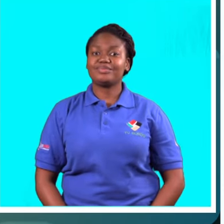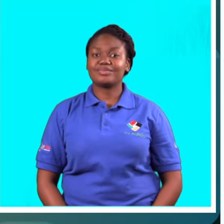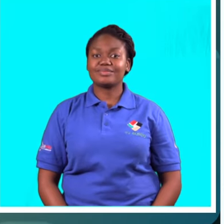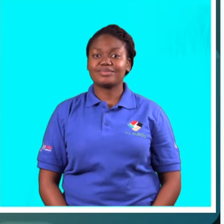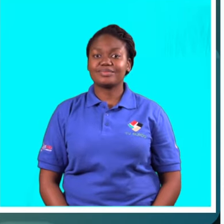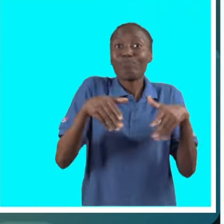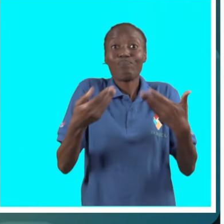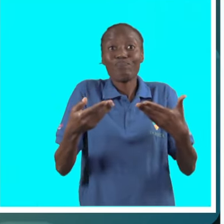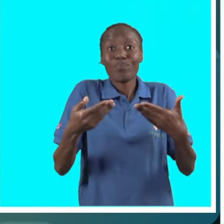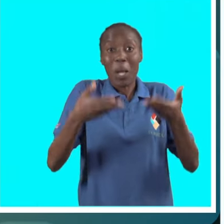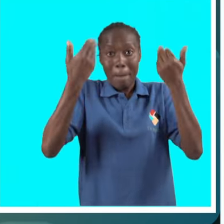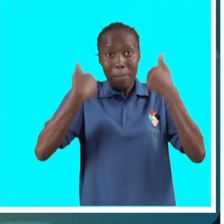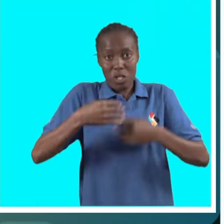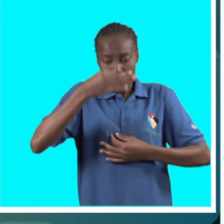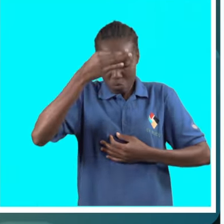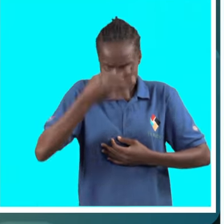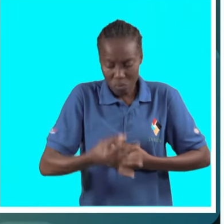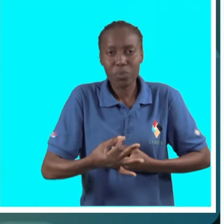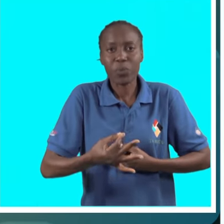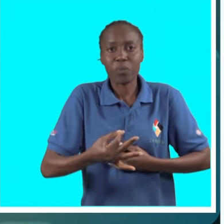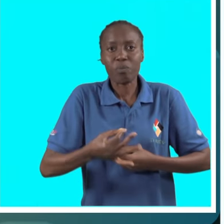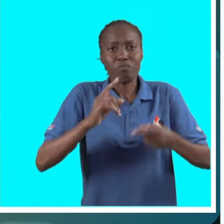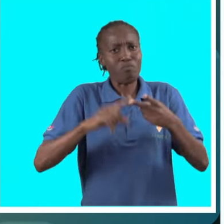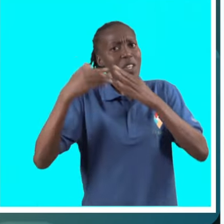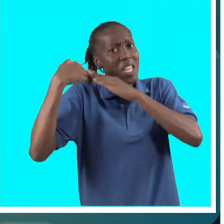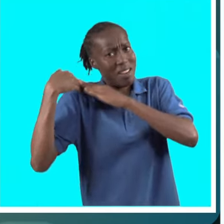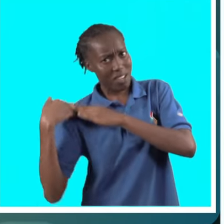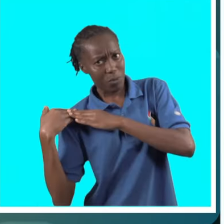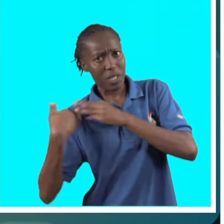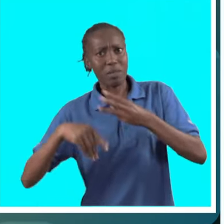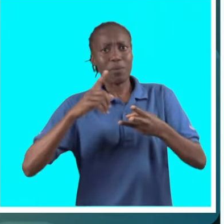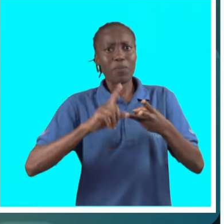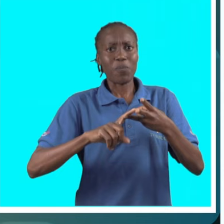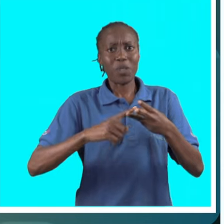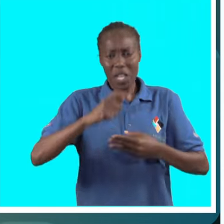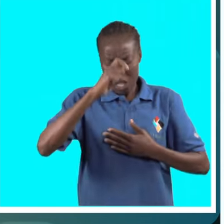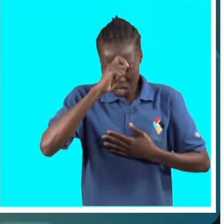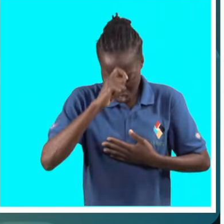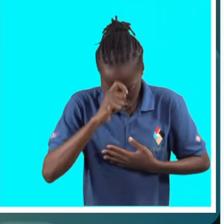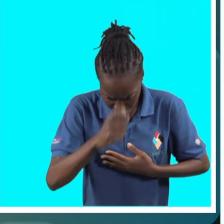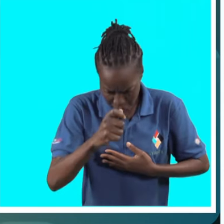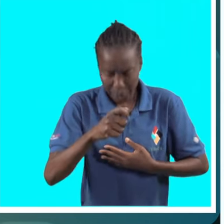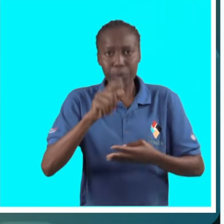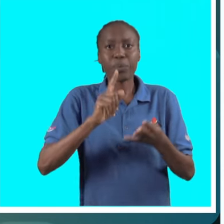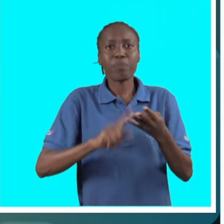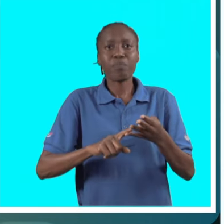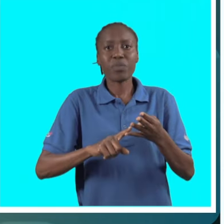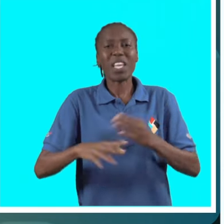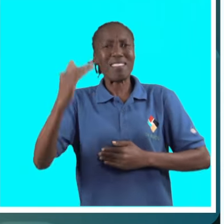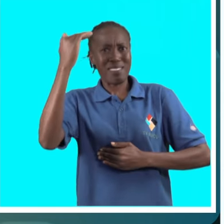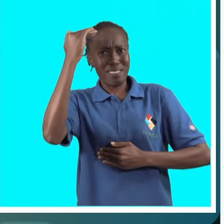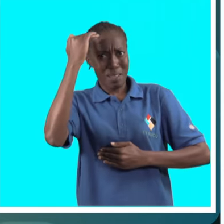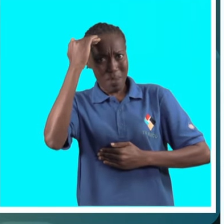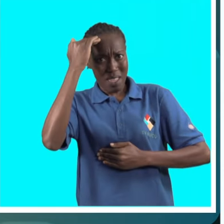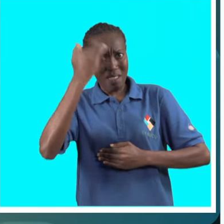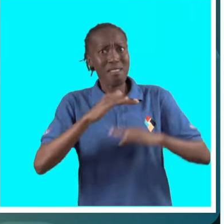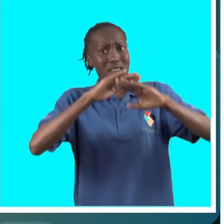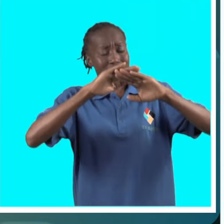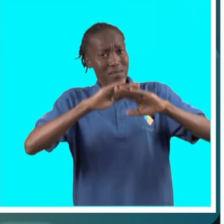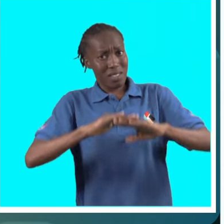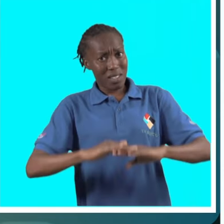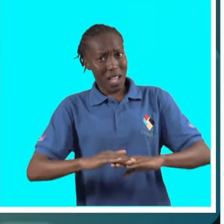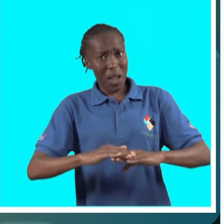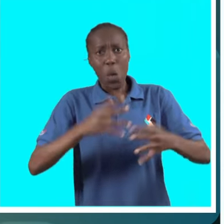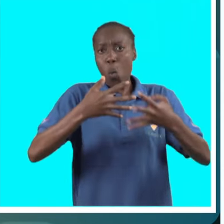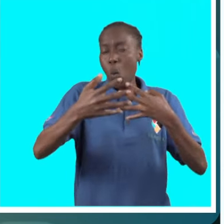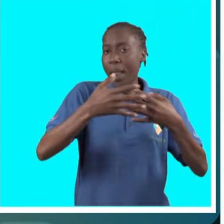Música Ser intelectual, ter uma responsabilidade, ter respeito e obediência, saber como